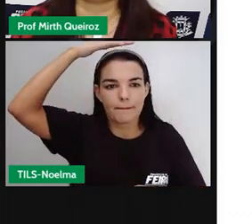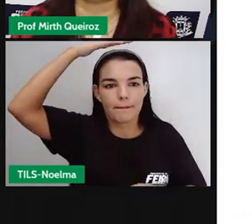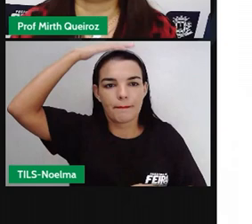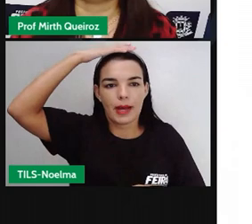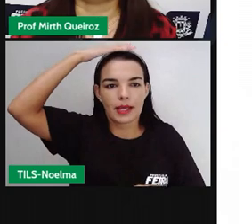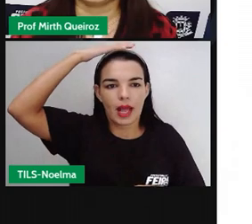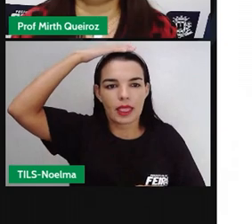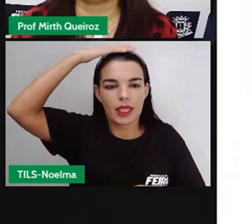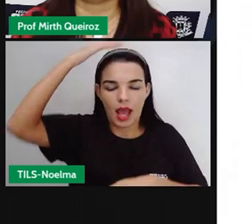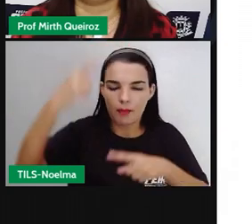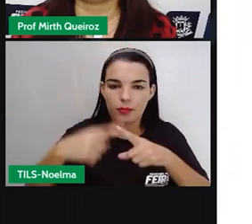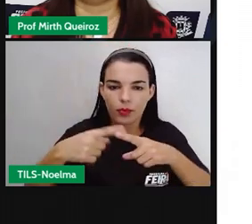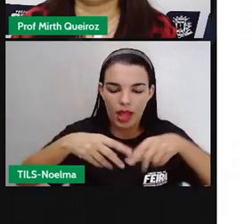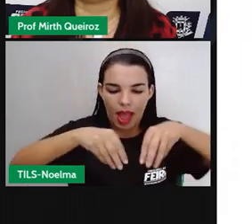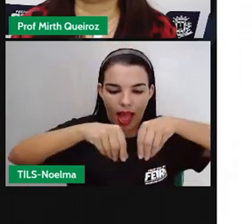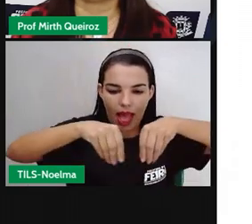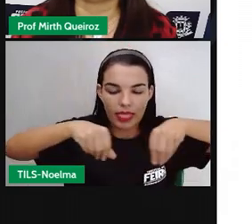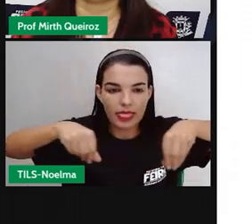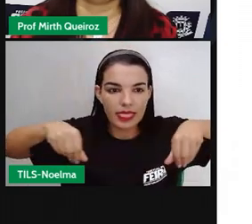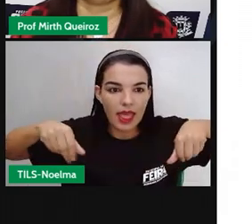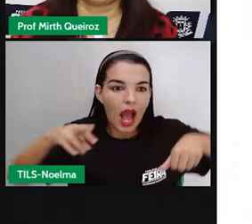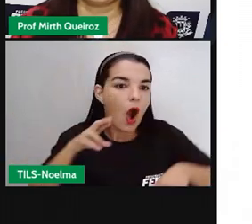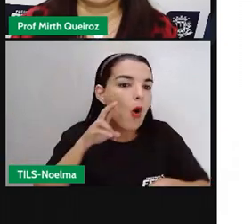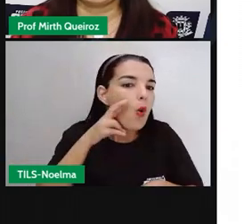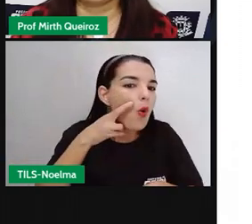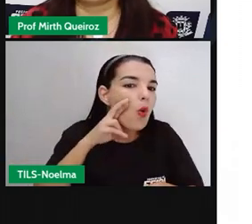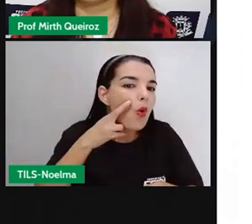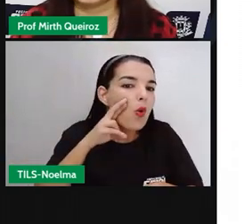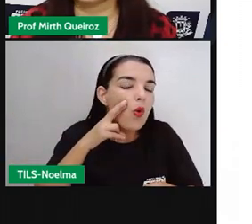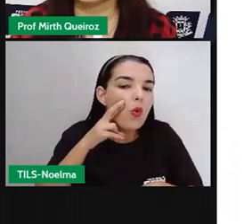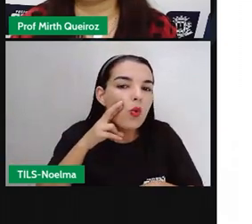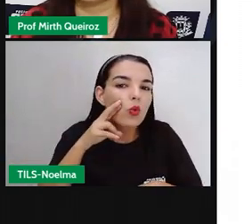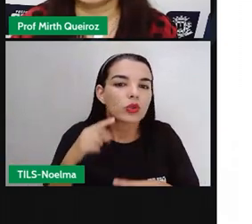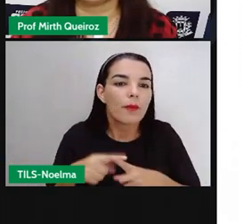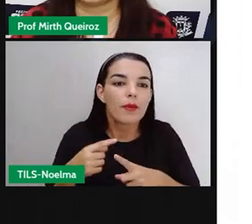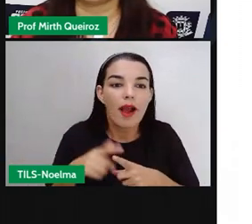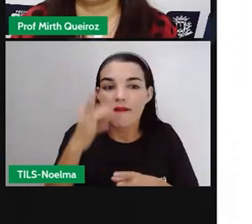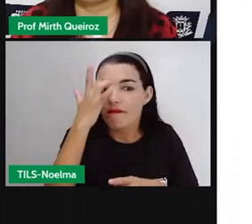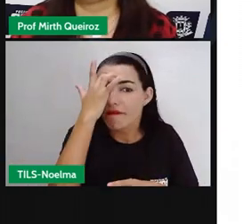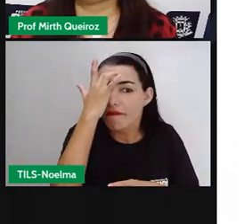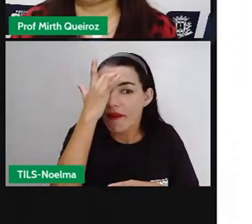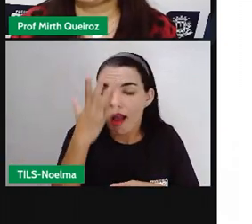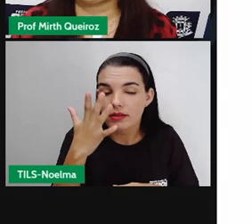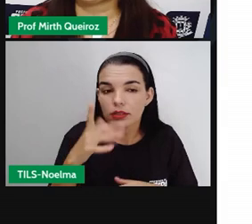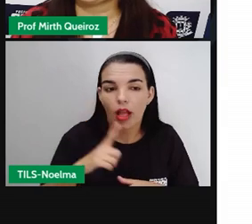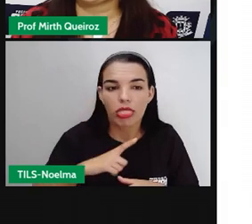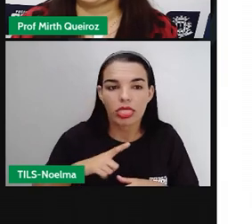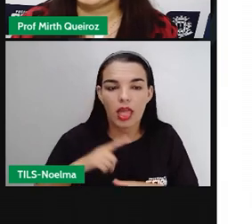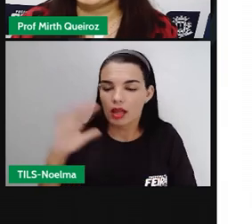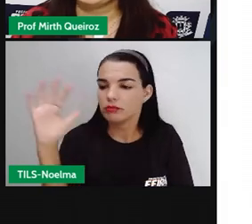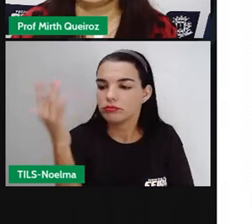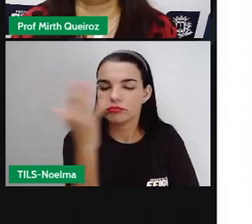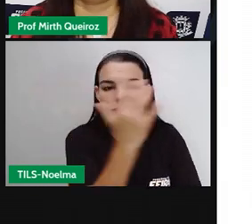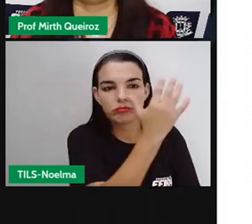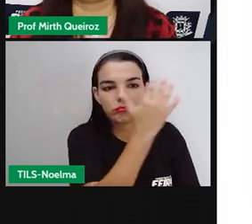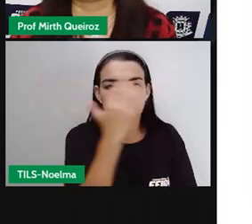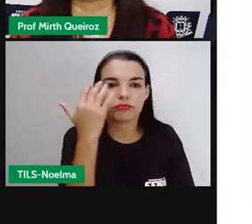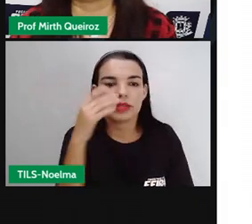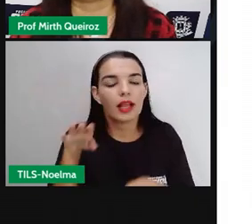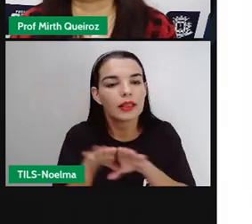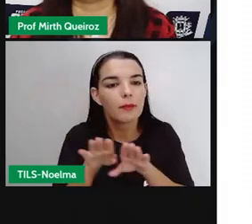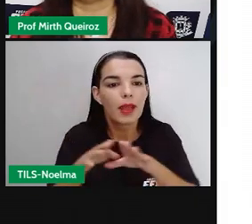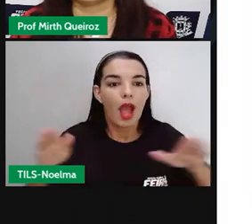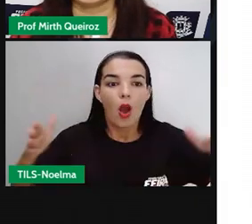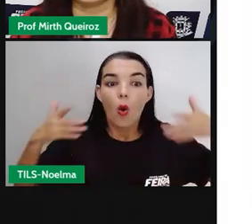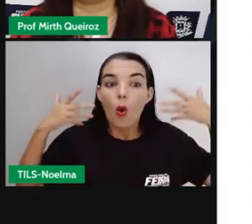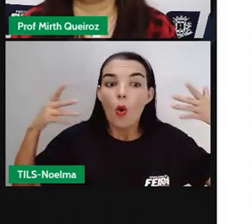de terra, um tipo de solo que favorece aí a plantação de café. Além do clima que era muito bom, ainda